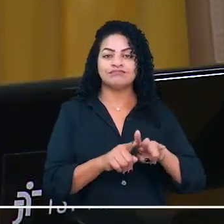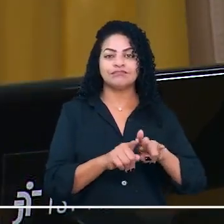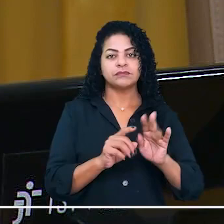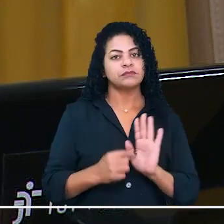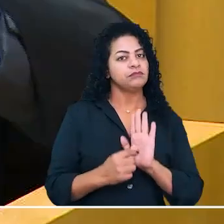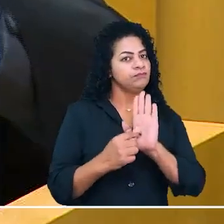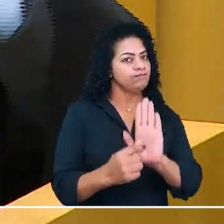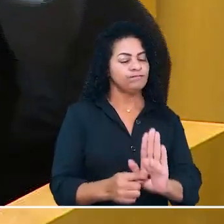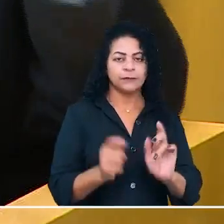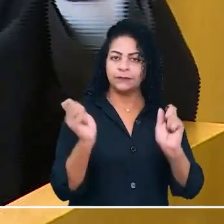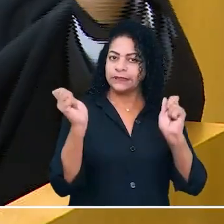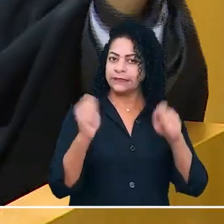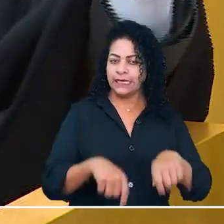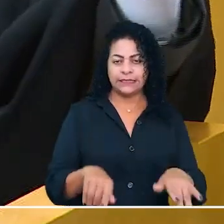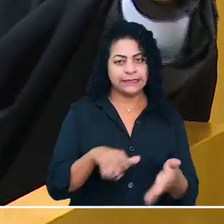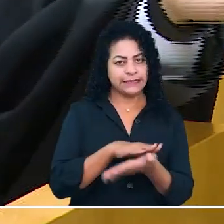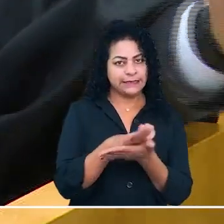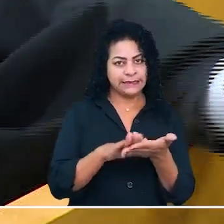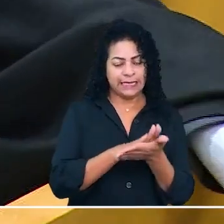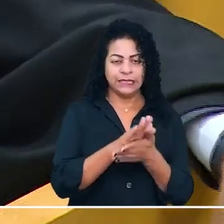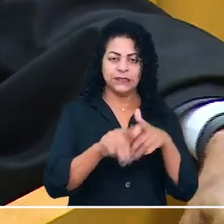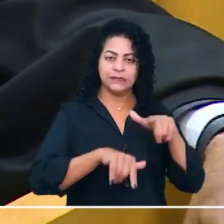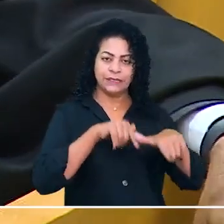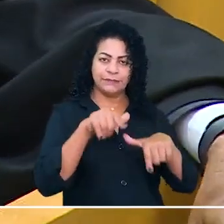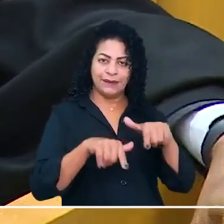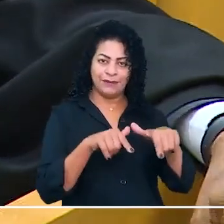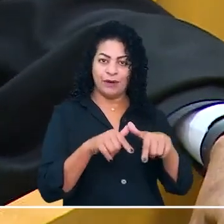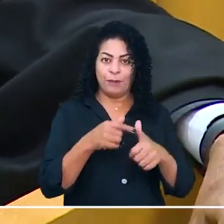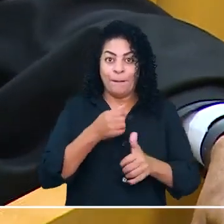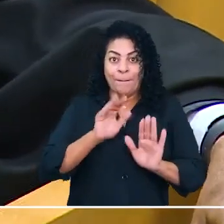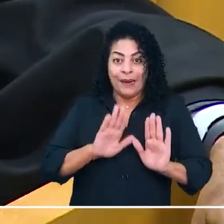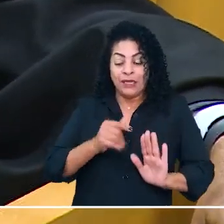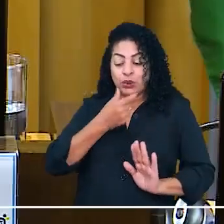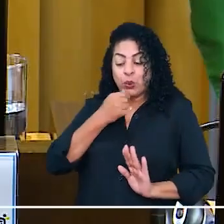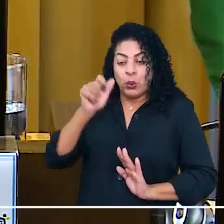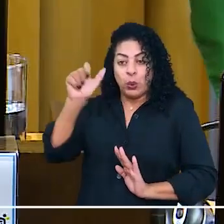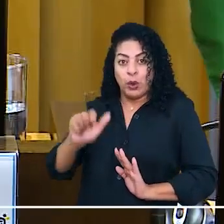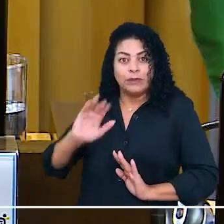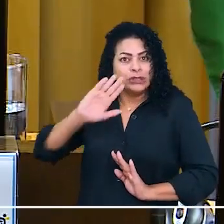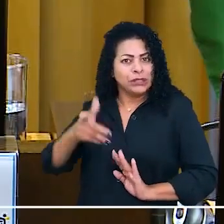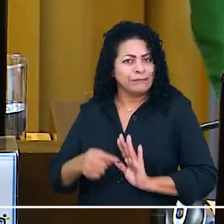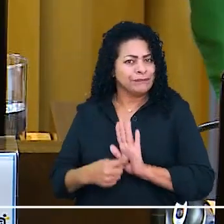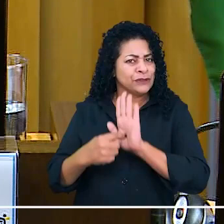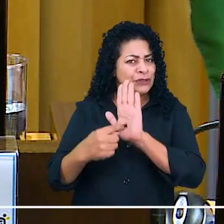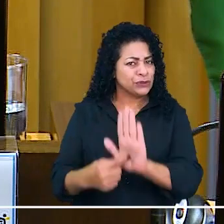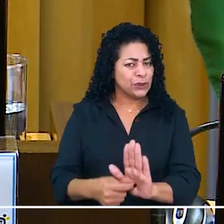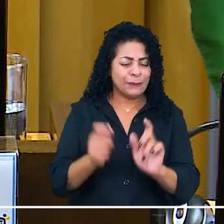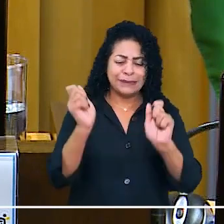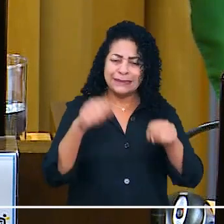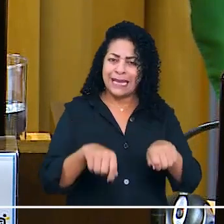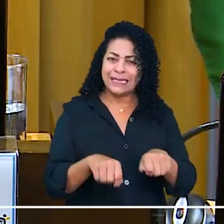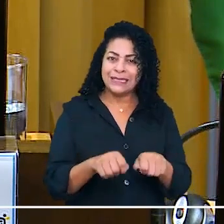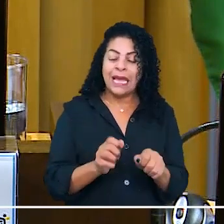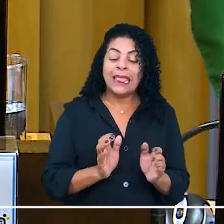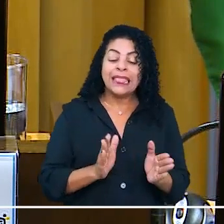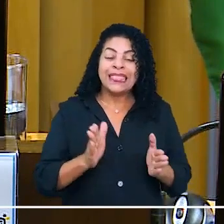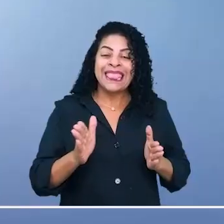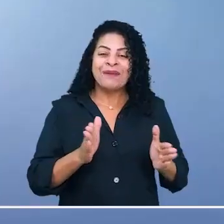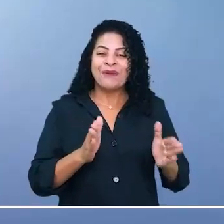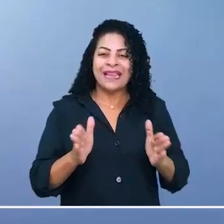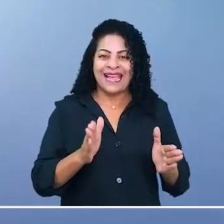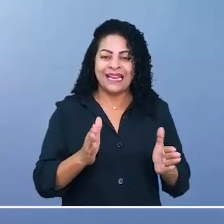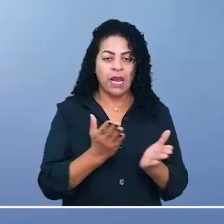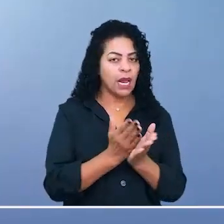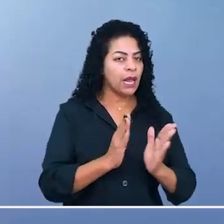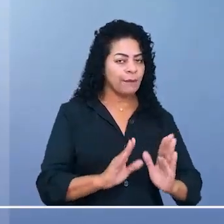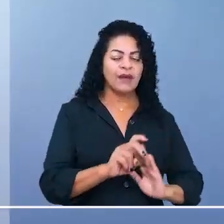caracterizada a incapacidade para o trabalho, o que não foi o caso, já que foi comprovado que a incapacidade é temporária.